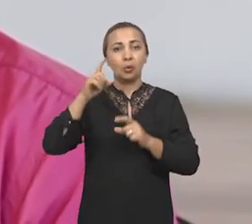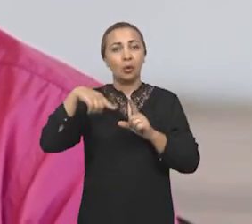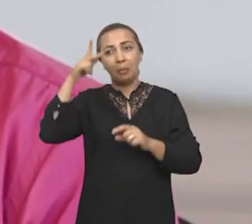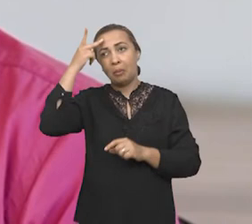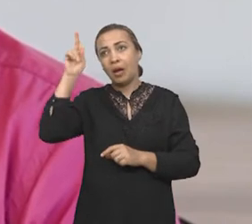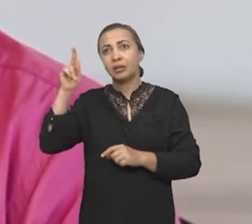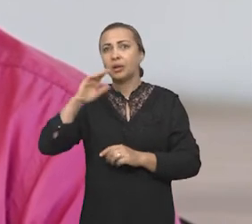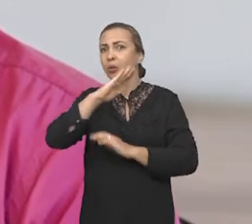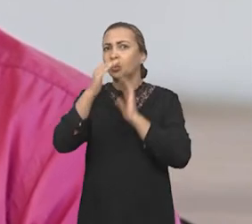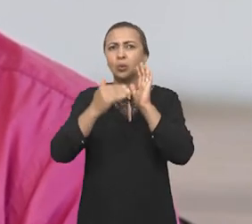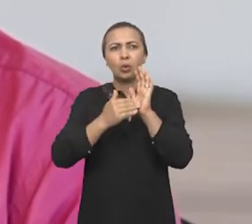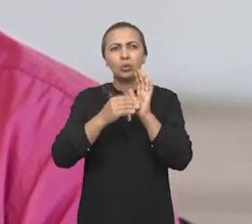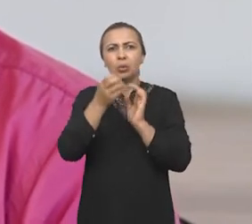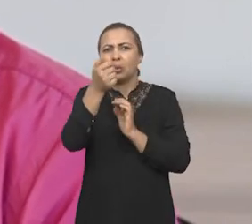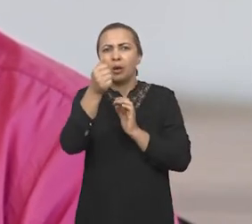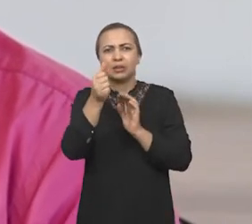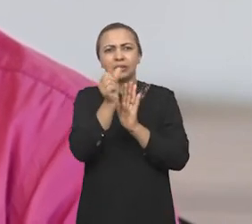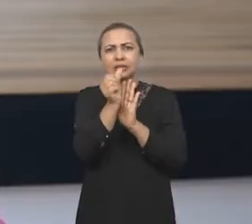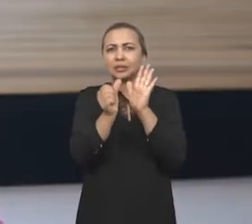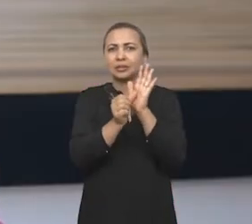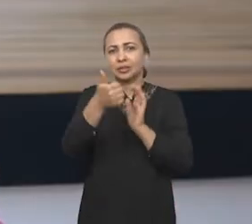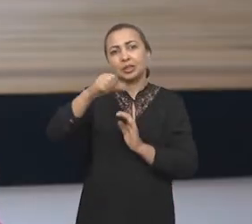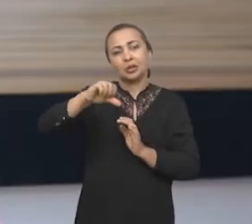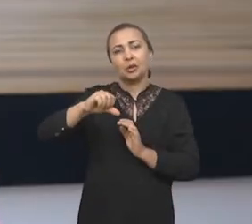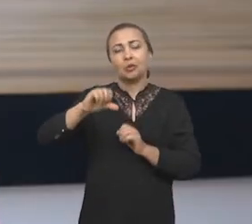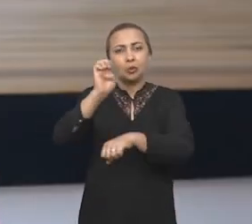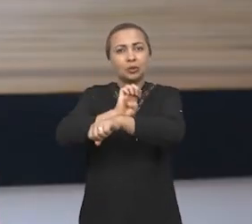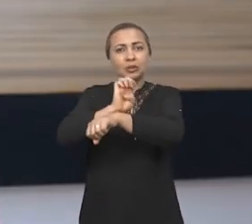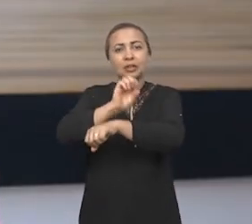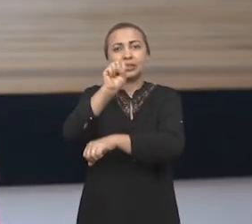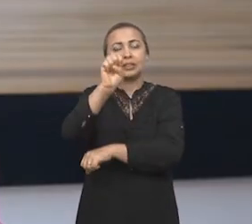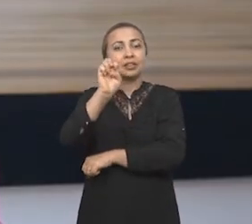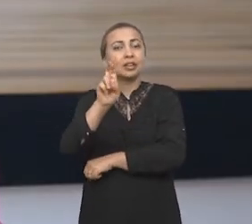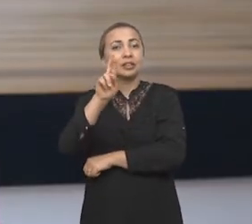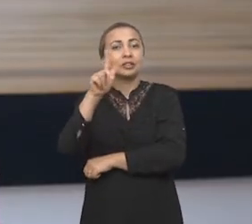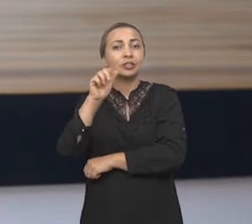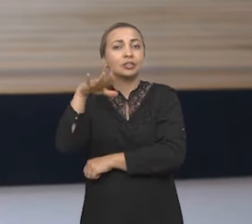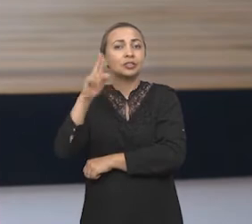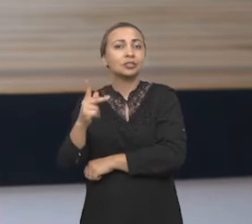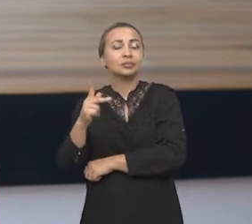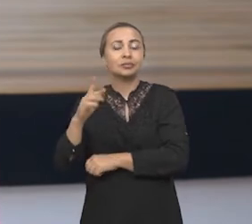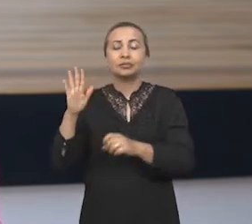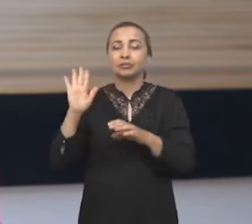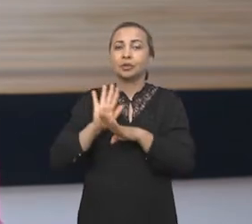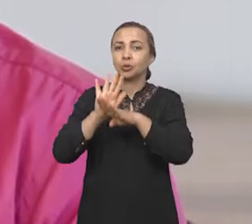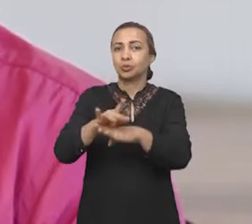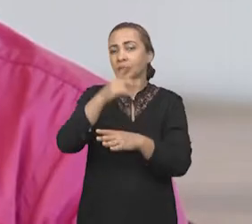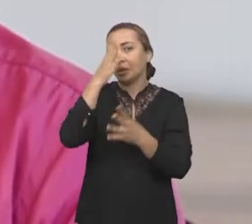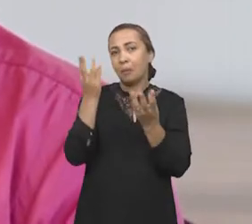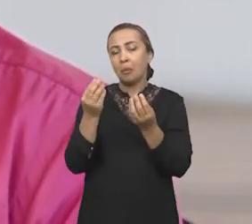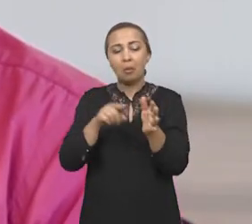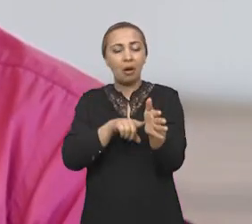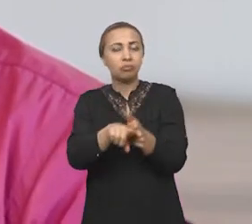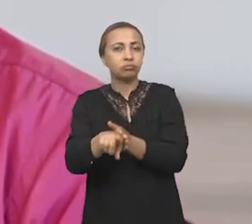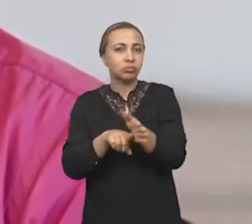para quase todo o século XIX em Sergipe. Esses dados têm servido para alimentar uma grande quantidade de pesquisas. Uma